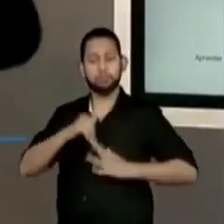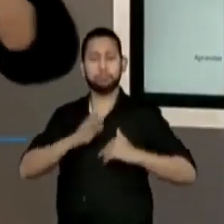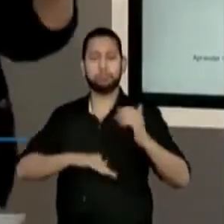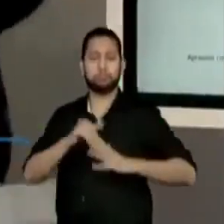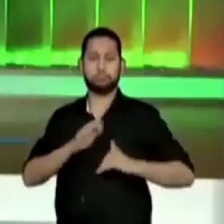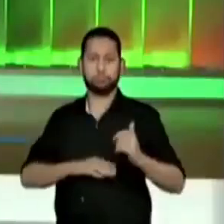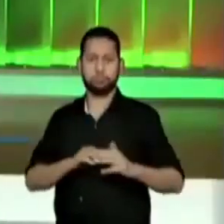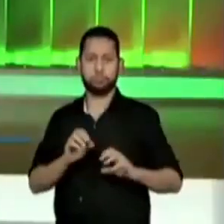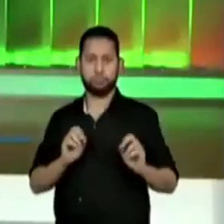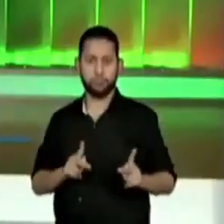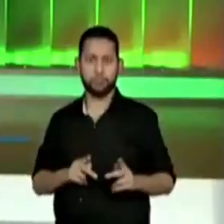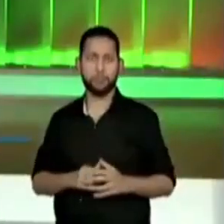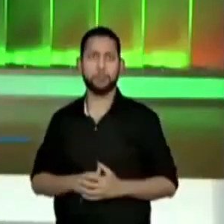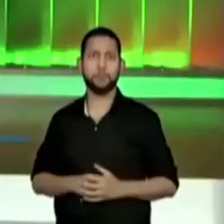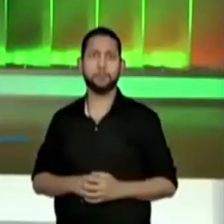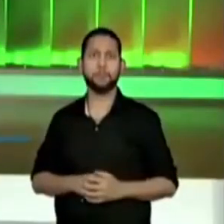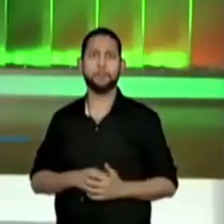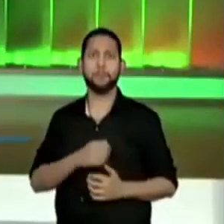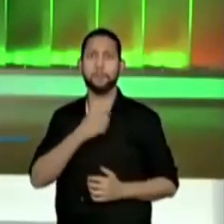Vamos lá comigo.